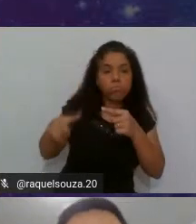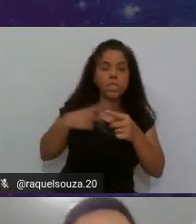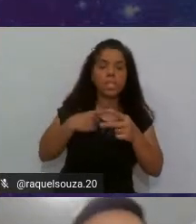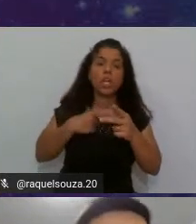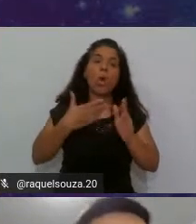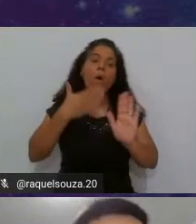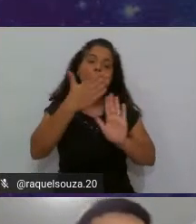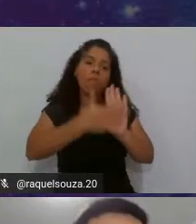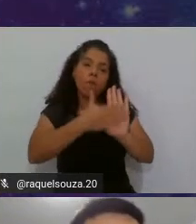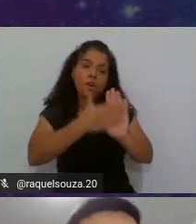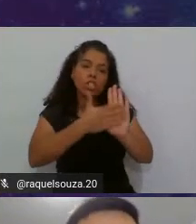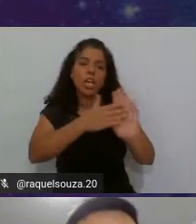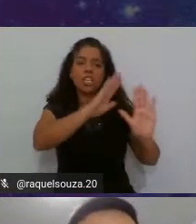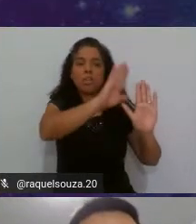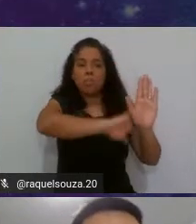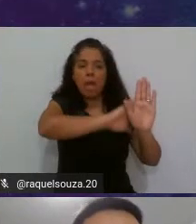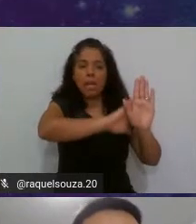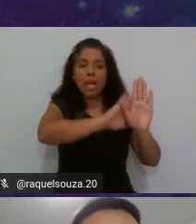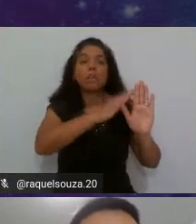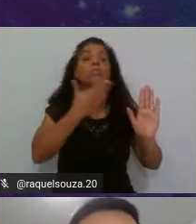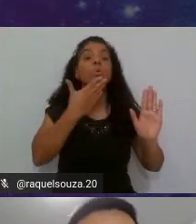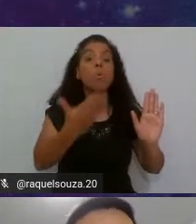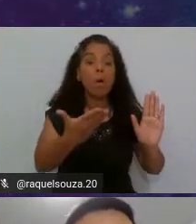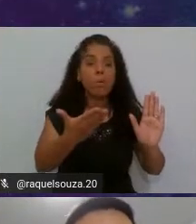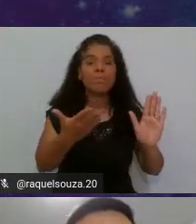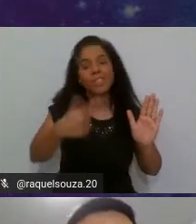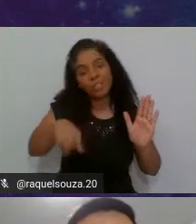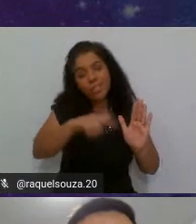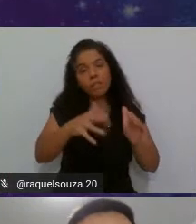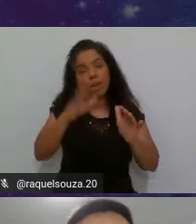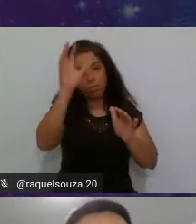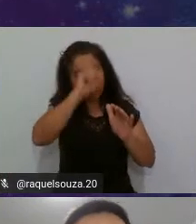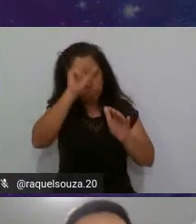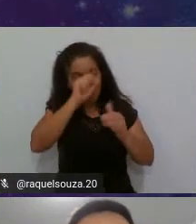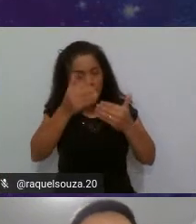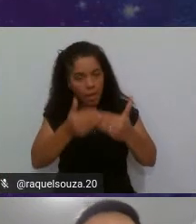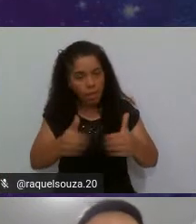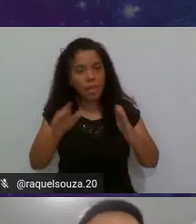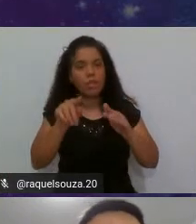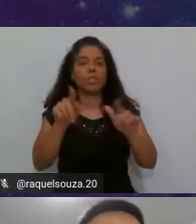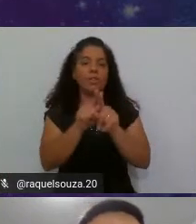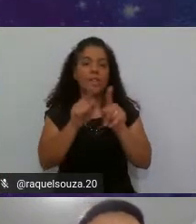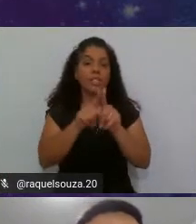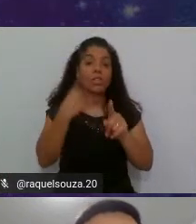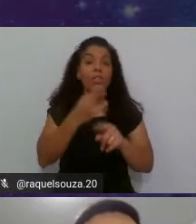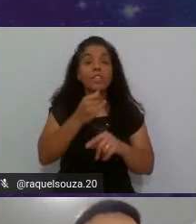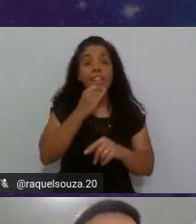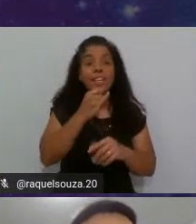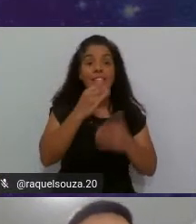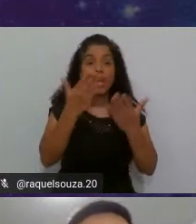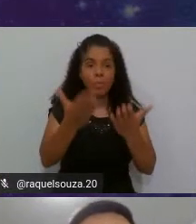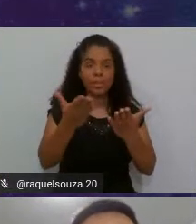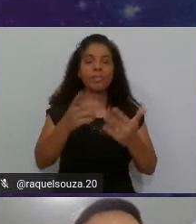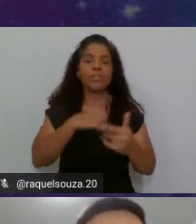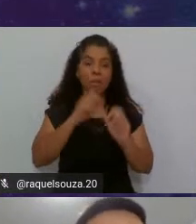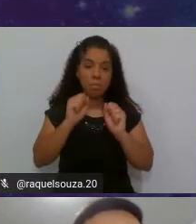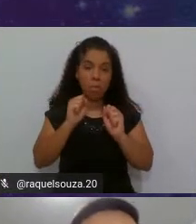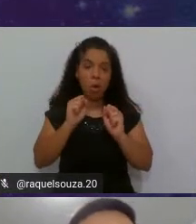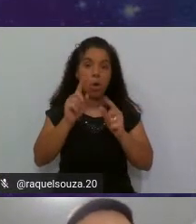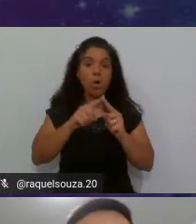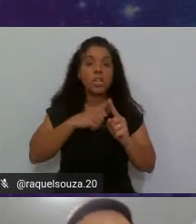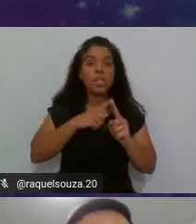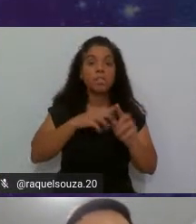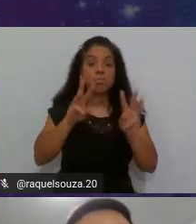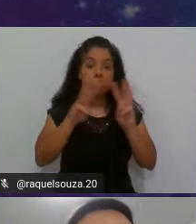-end, back-end, por exemplo. E aí, você vai começar a aprender sobre aquilo. Então, no nosso exemplo aqui, você pode ir para a web,